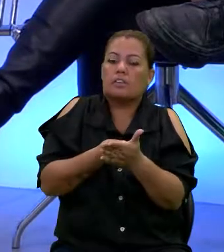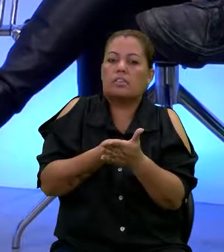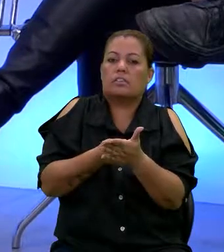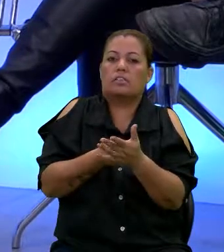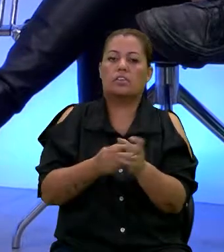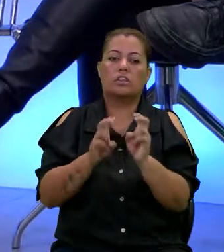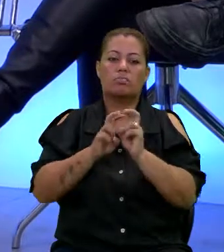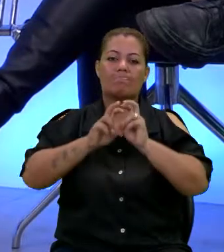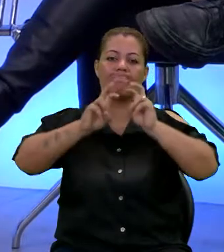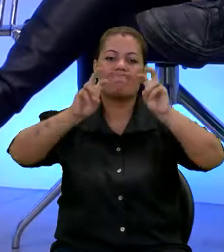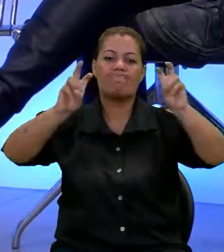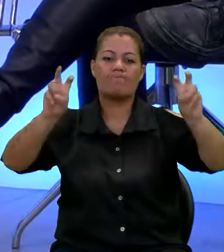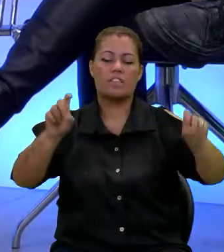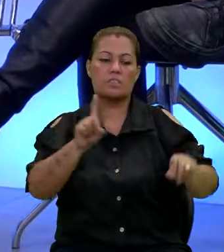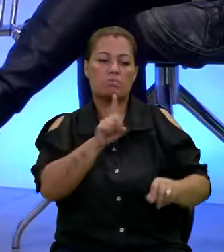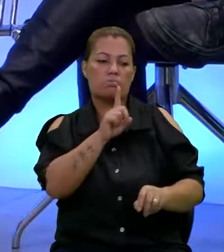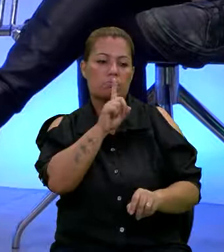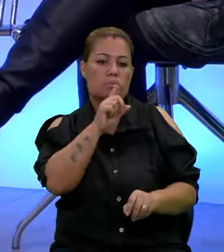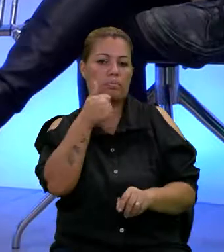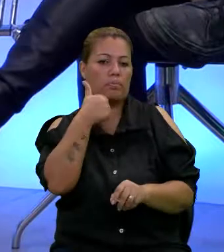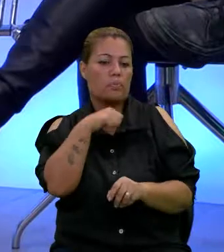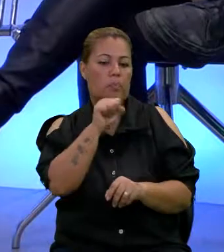grito silencioso dessas mães.